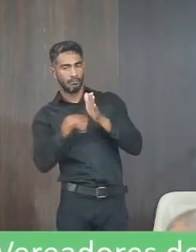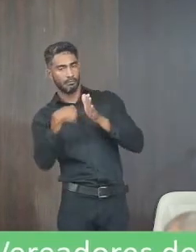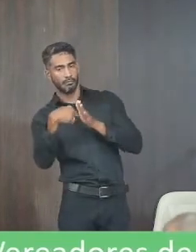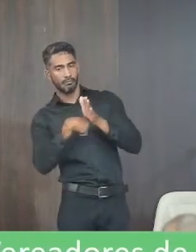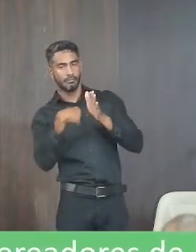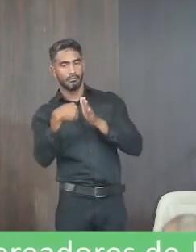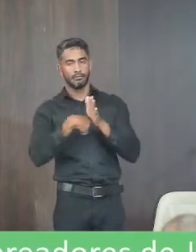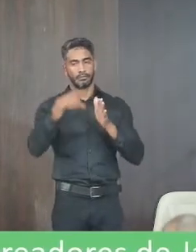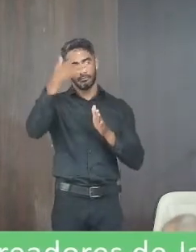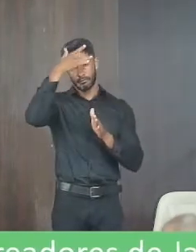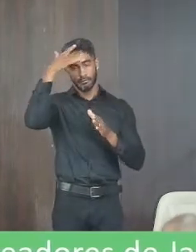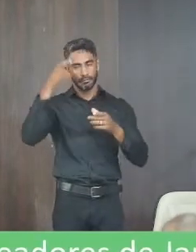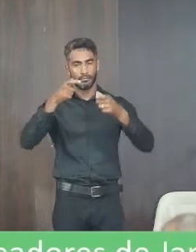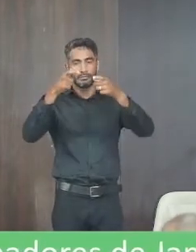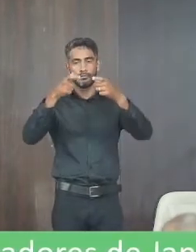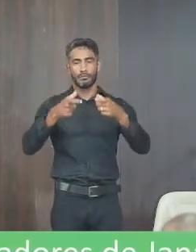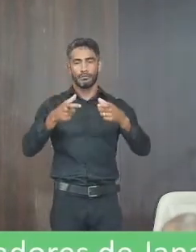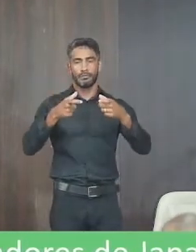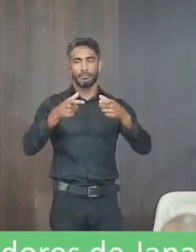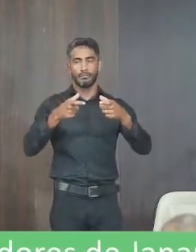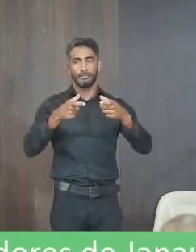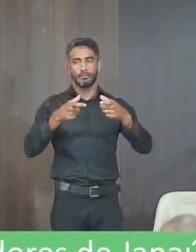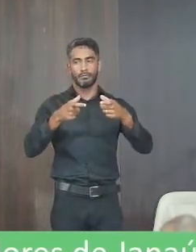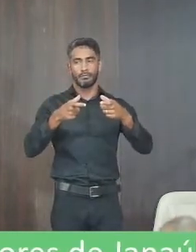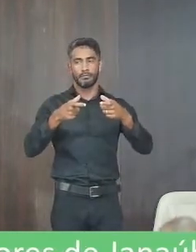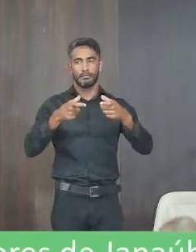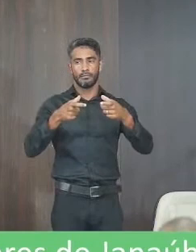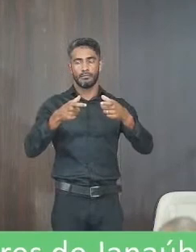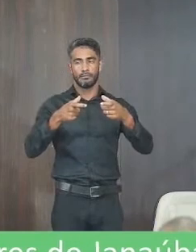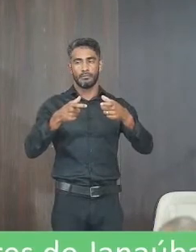pelos moradores do bairro aqui